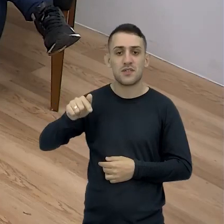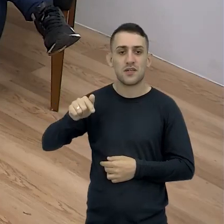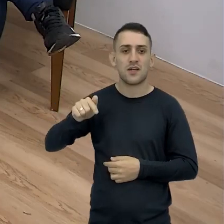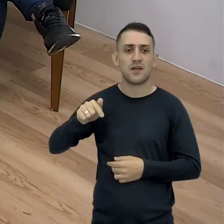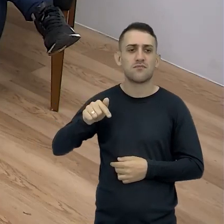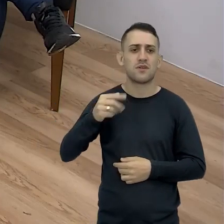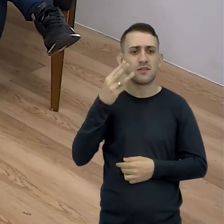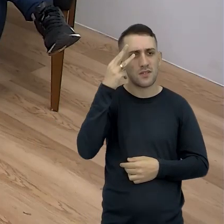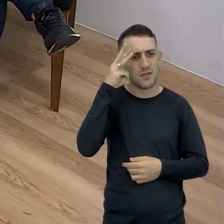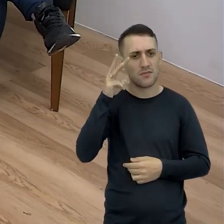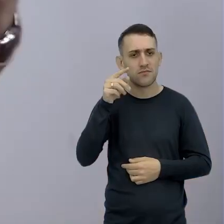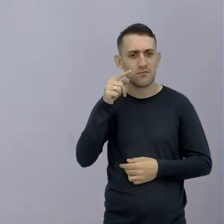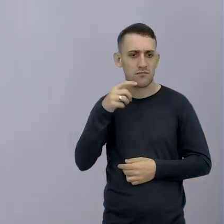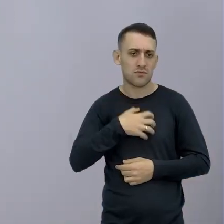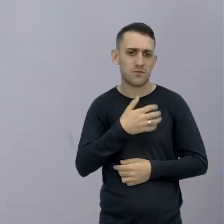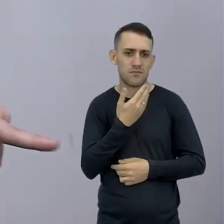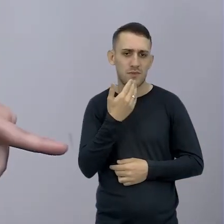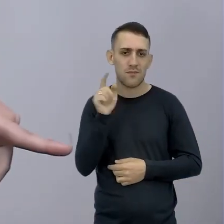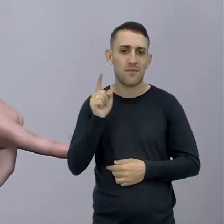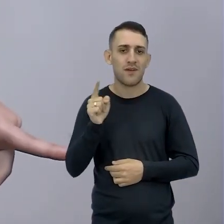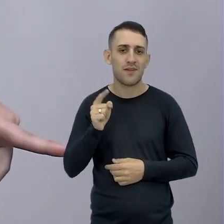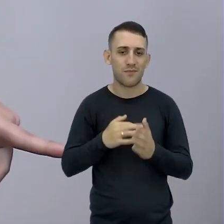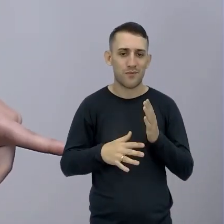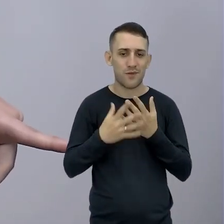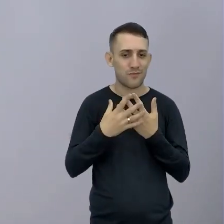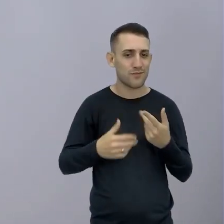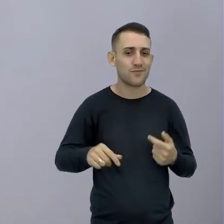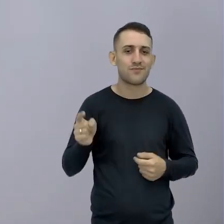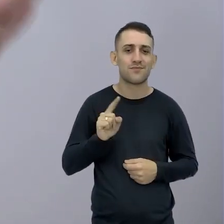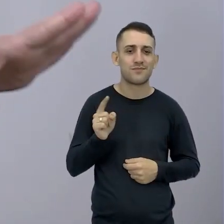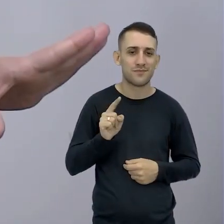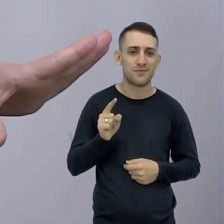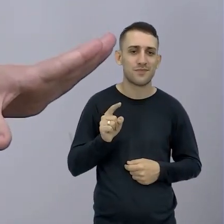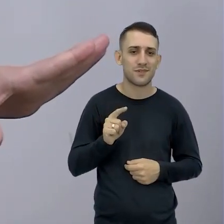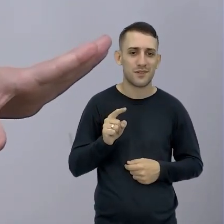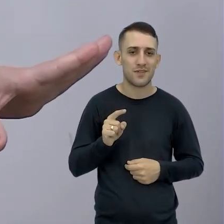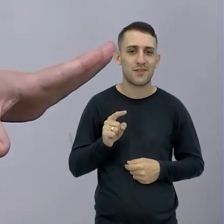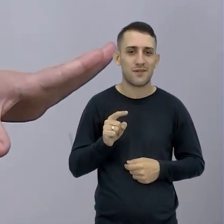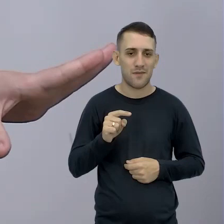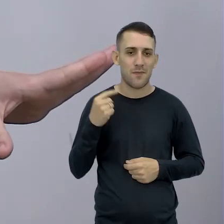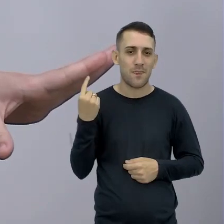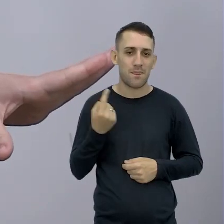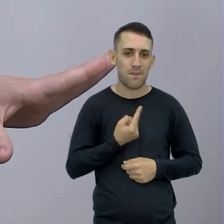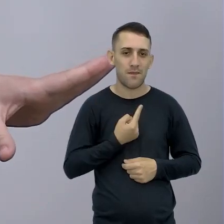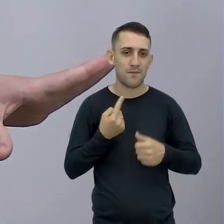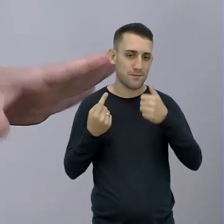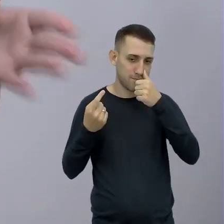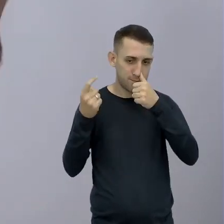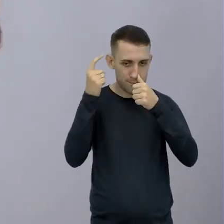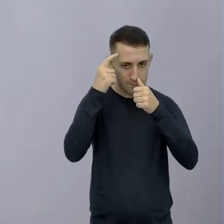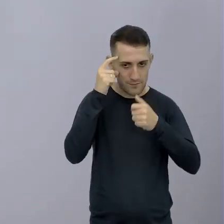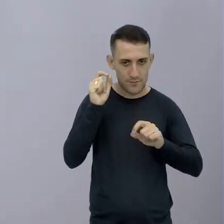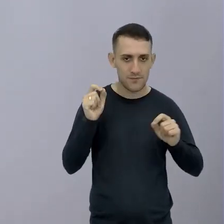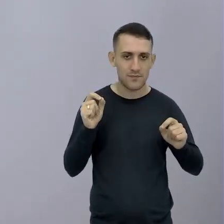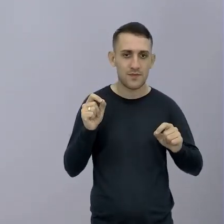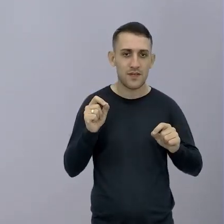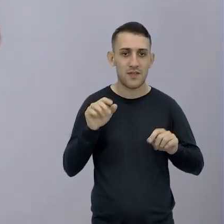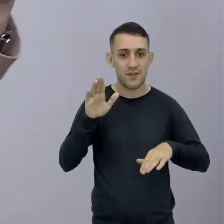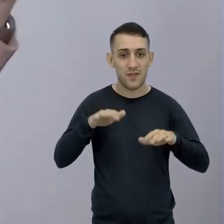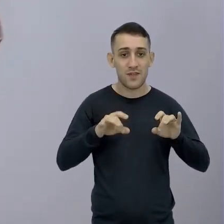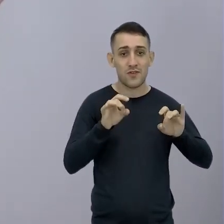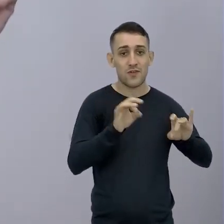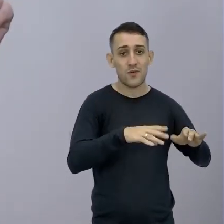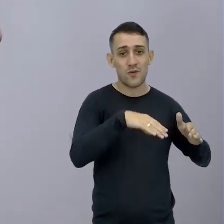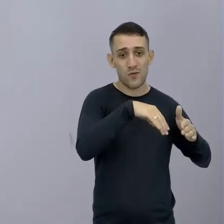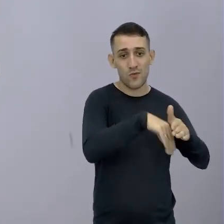você se sentiu melhor Só que aí você não matou Todas aquelas bactérias Do seu organismo Ou você toma mais Toma sete Fica tomando vinte dias Aí quem sobrou